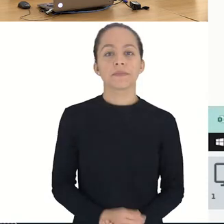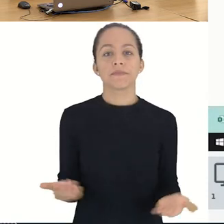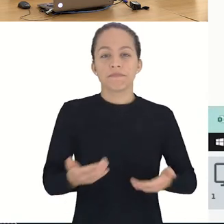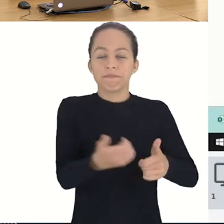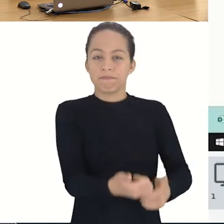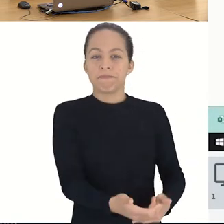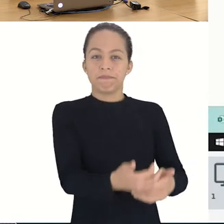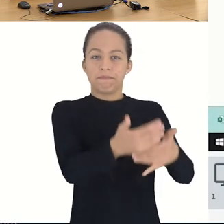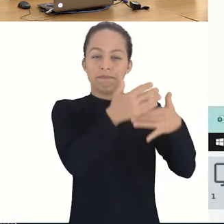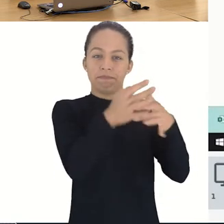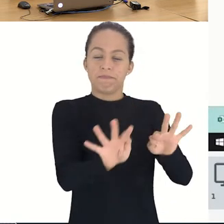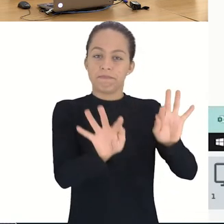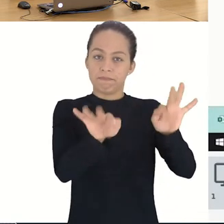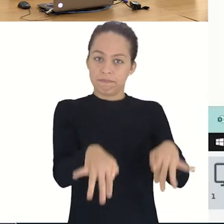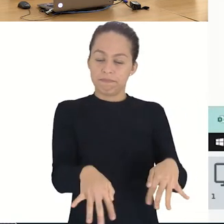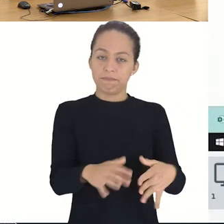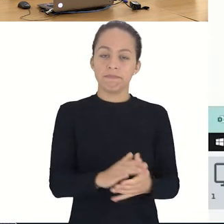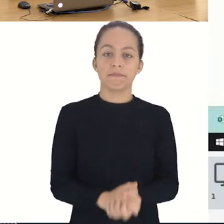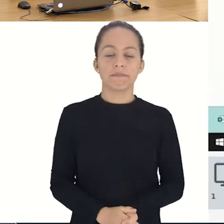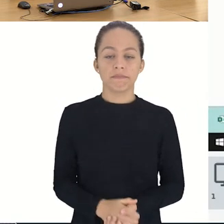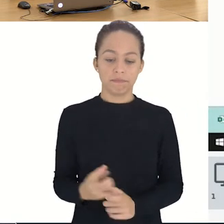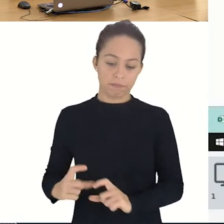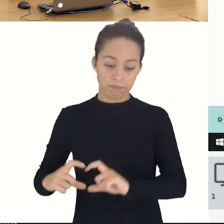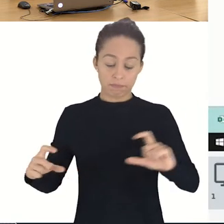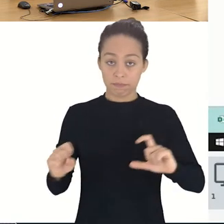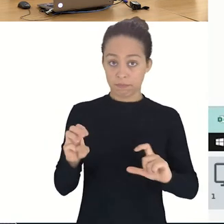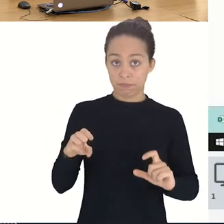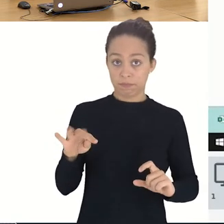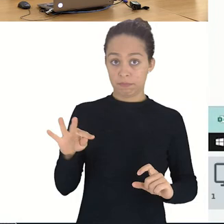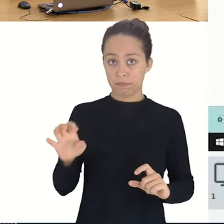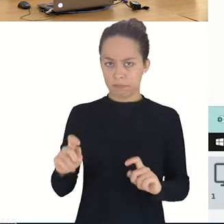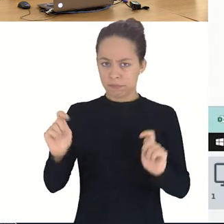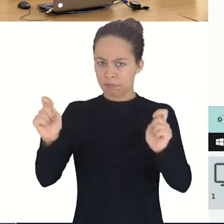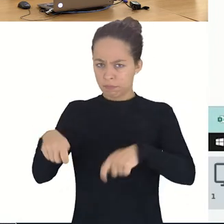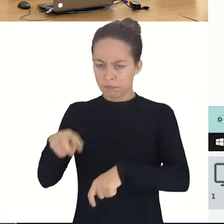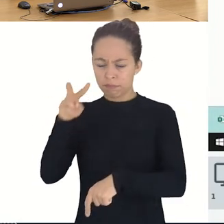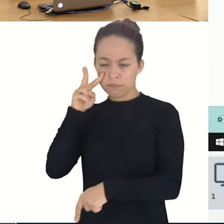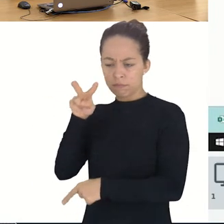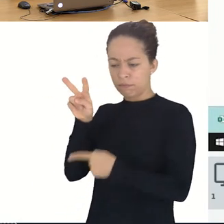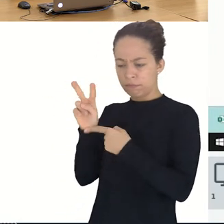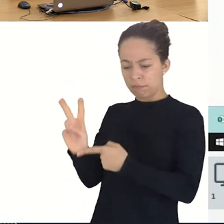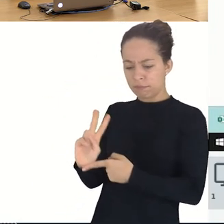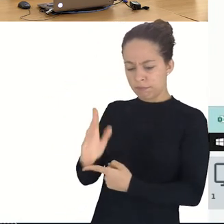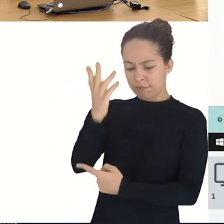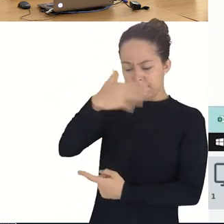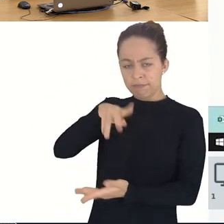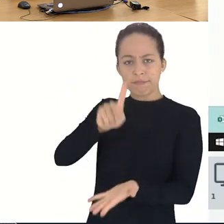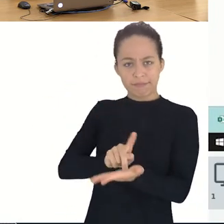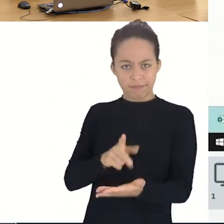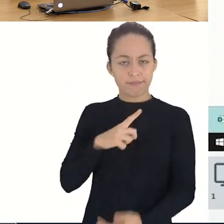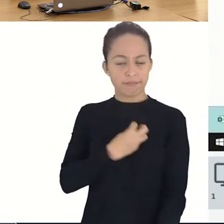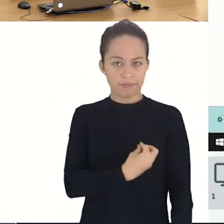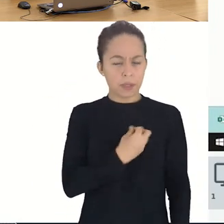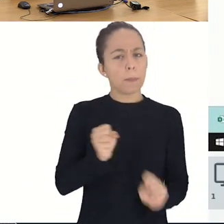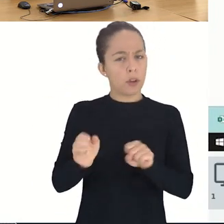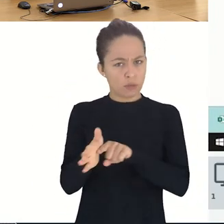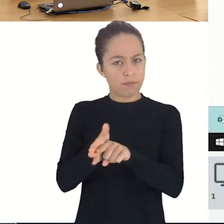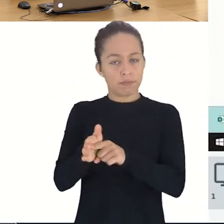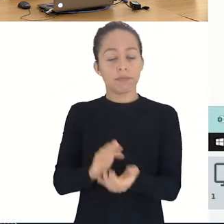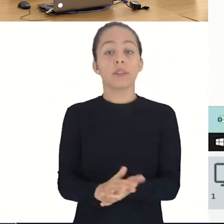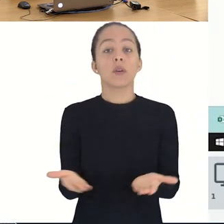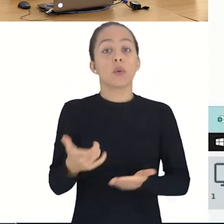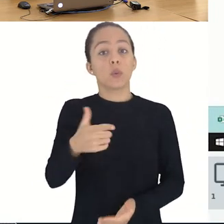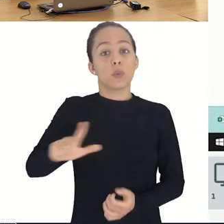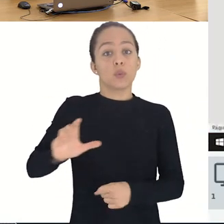Bom, chegamos ao final da lista. A semente utilizada pode ser conferida. Vamos então seguir